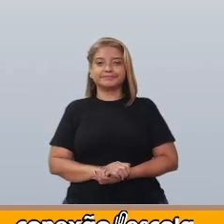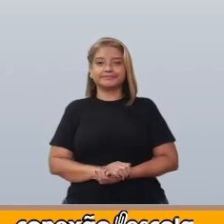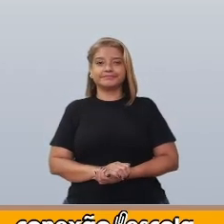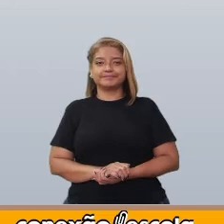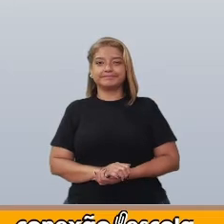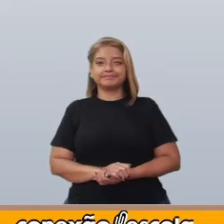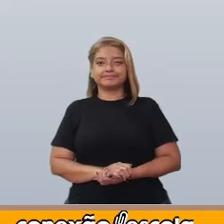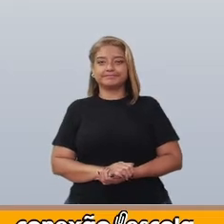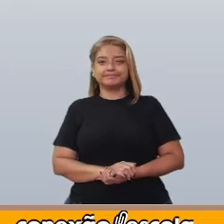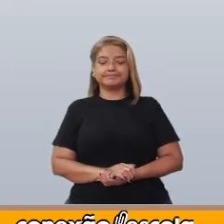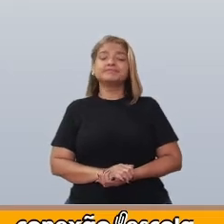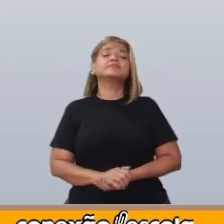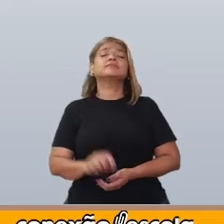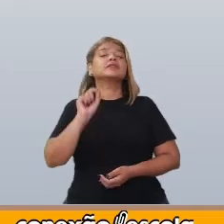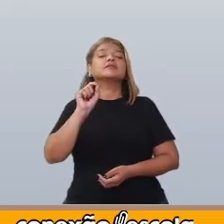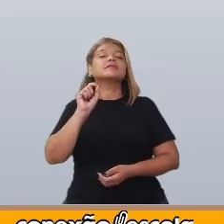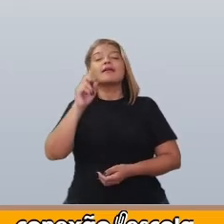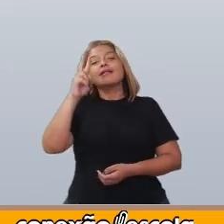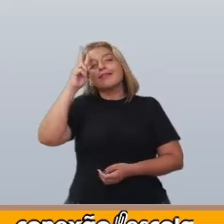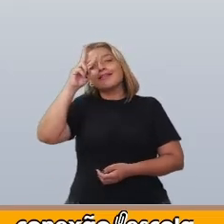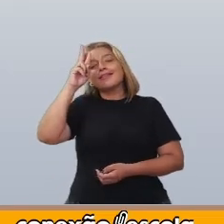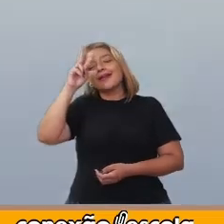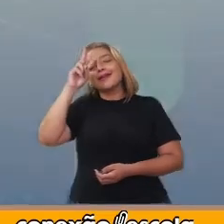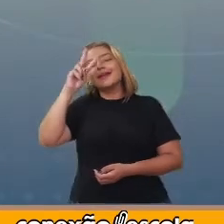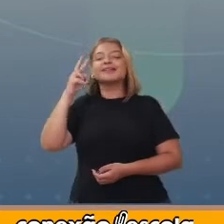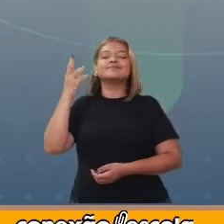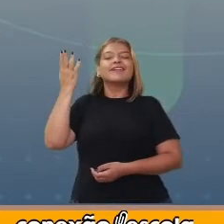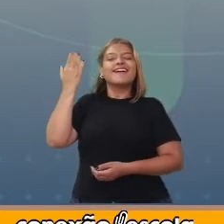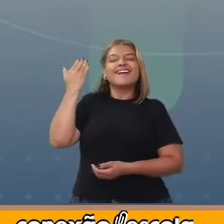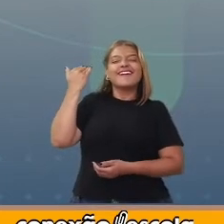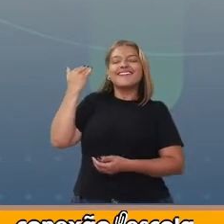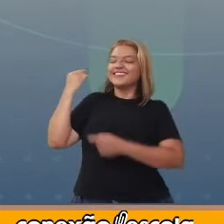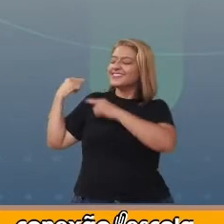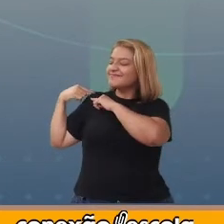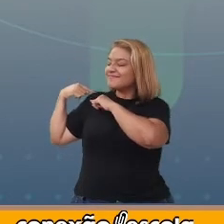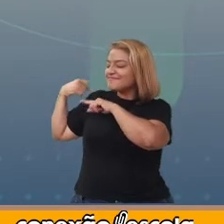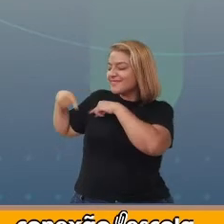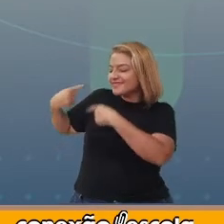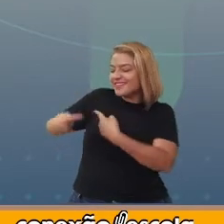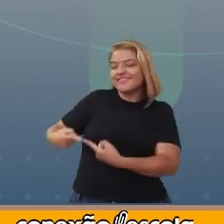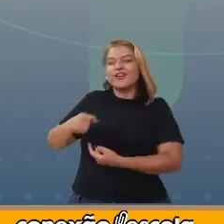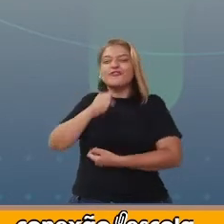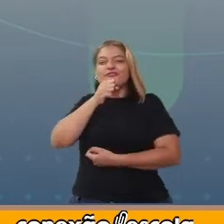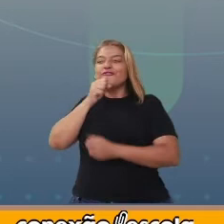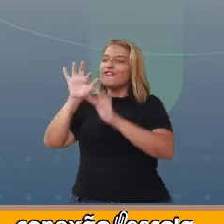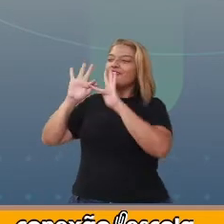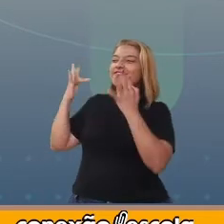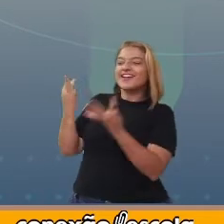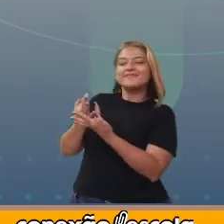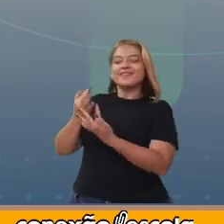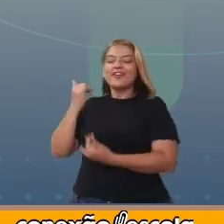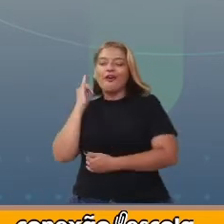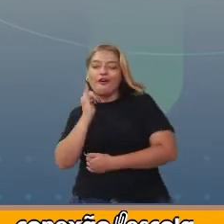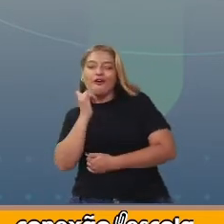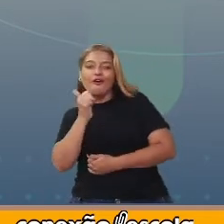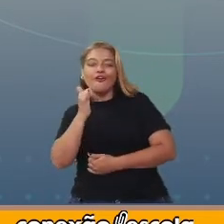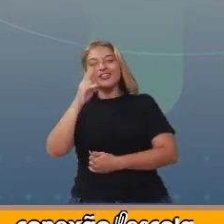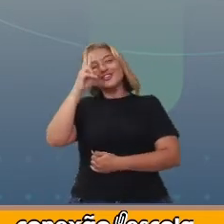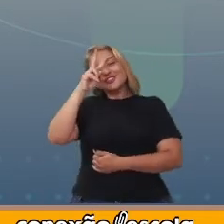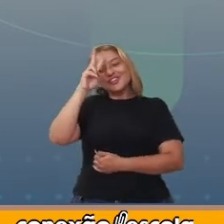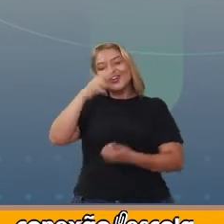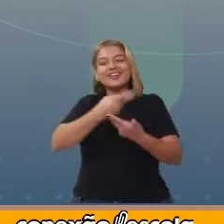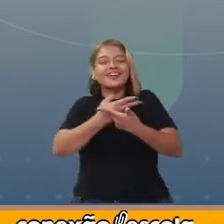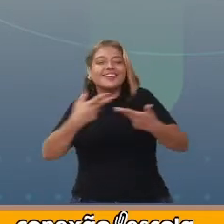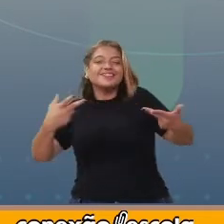Quem não se lembra daquelas histórias contadas pelos nossos familiares que nos levavam